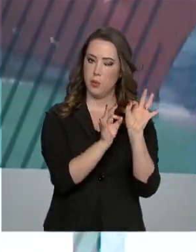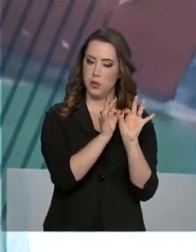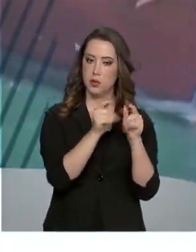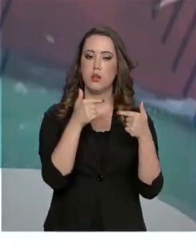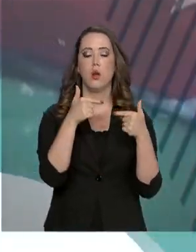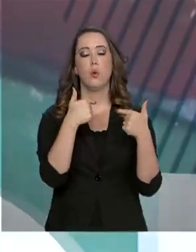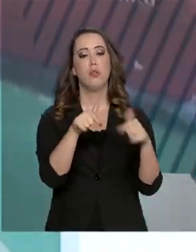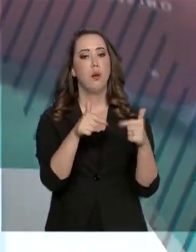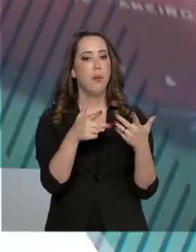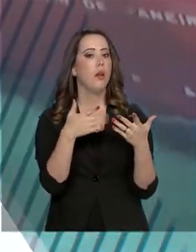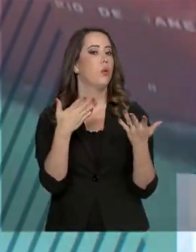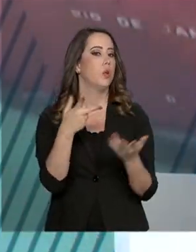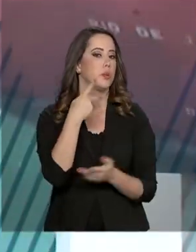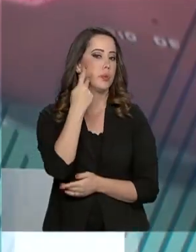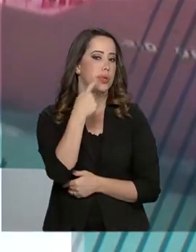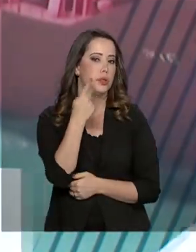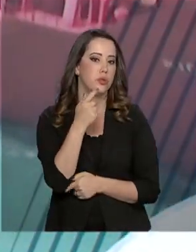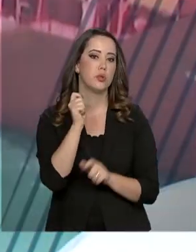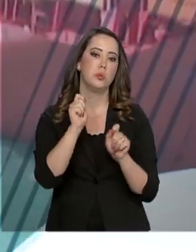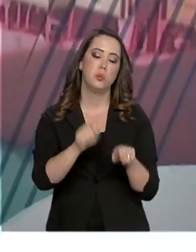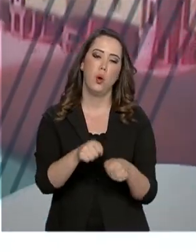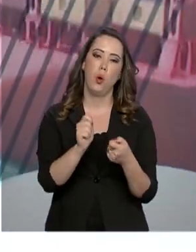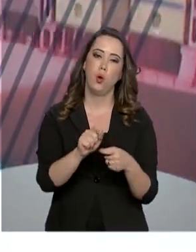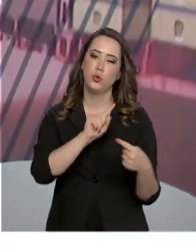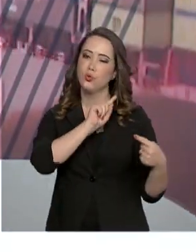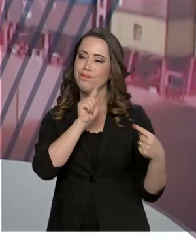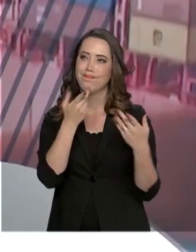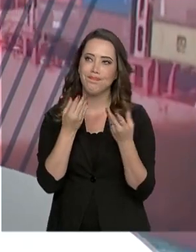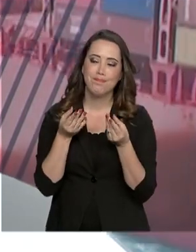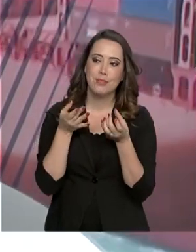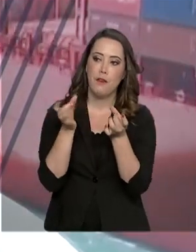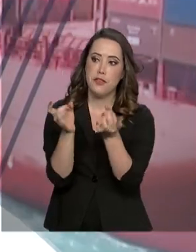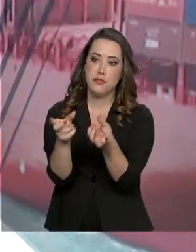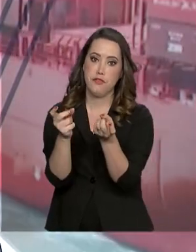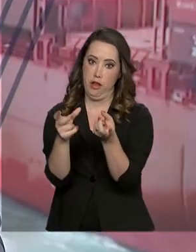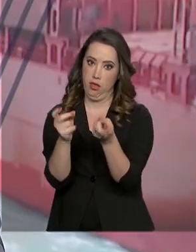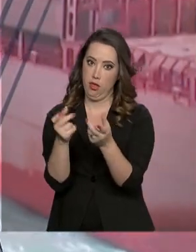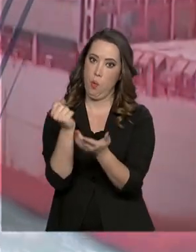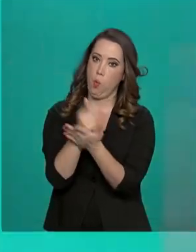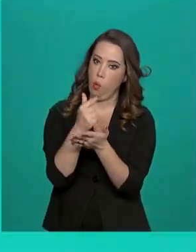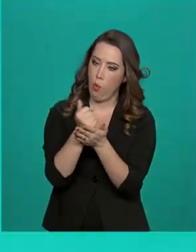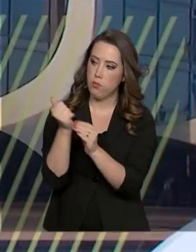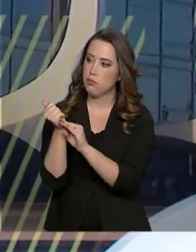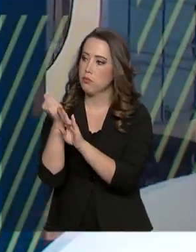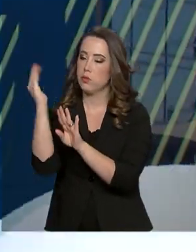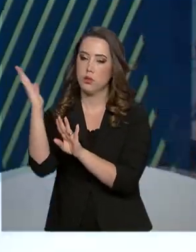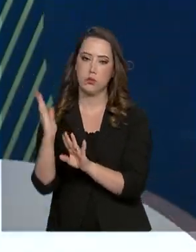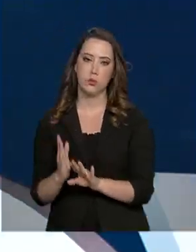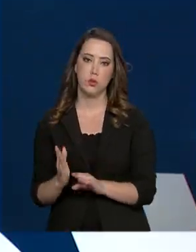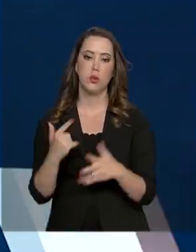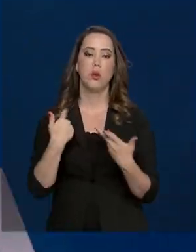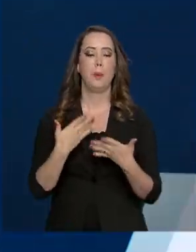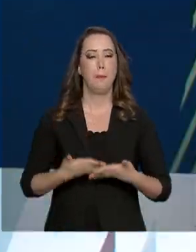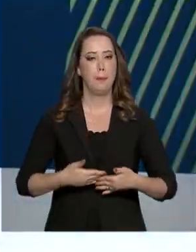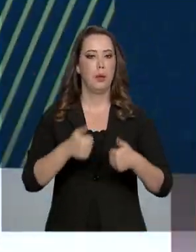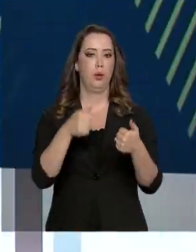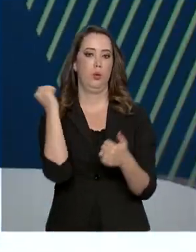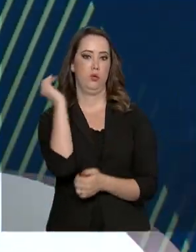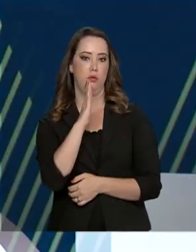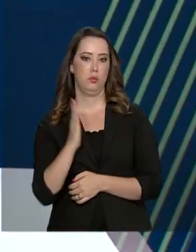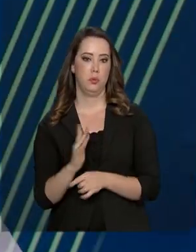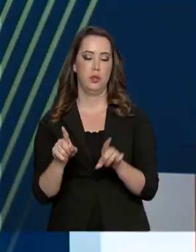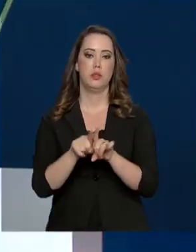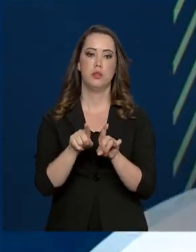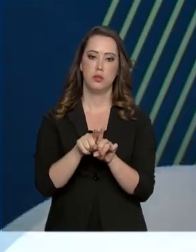adoção de políticas e atividades relativas ao comércio exterior para promover o aumento da produtividade da economia brasileira